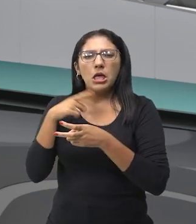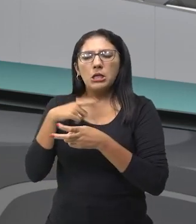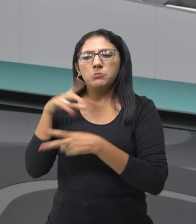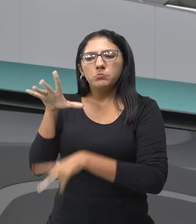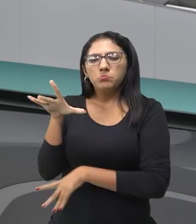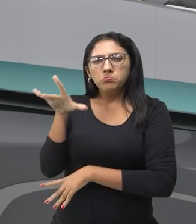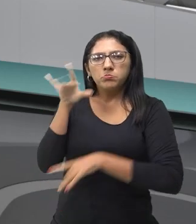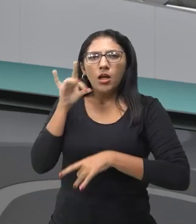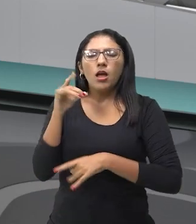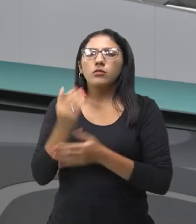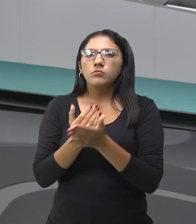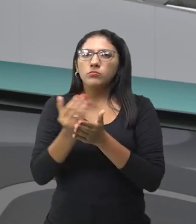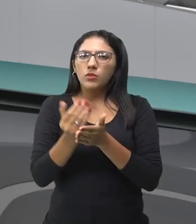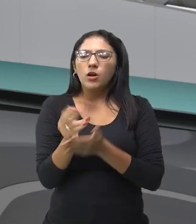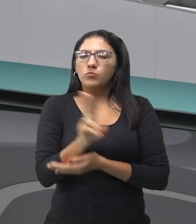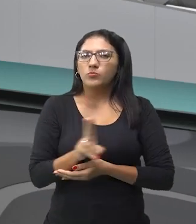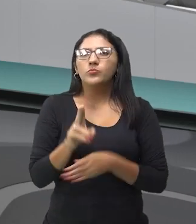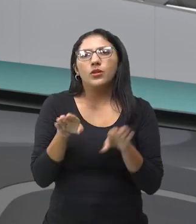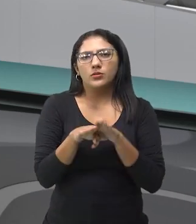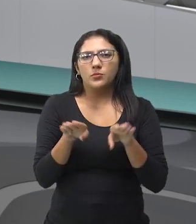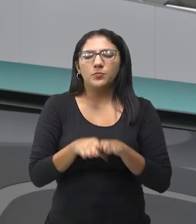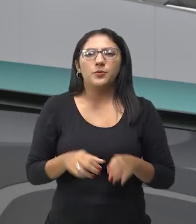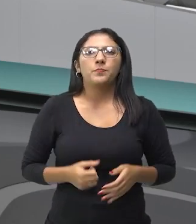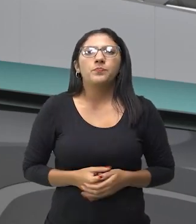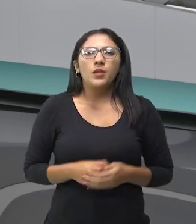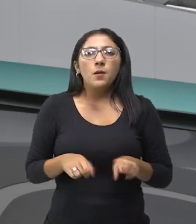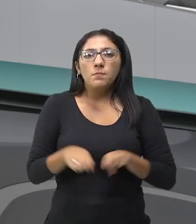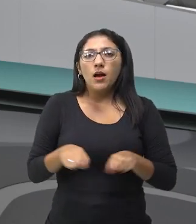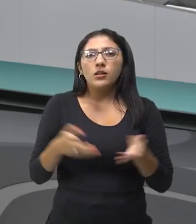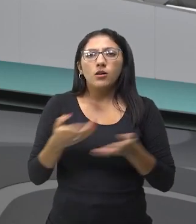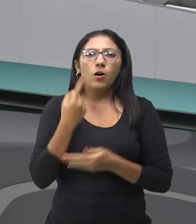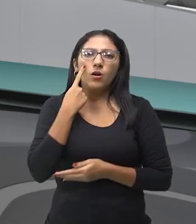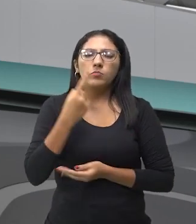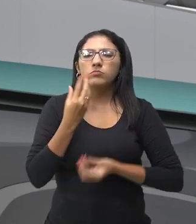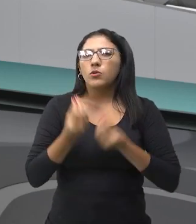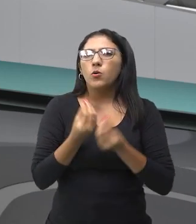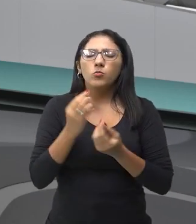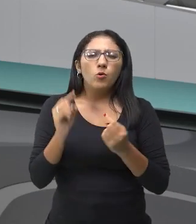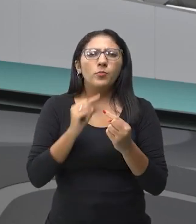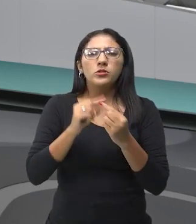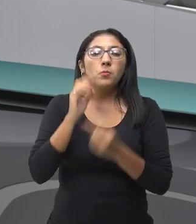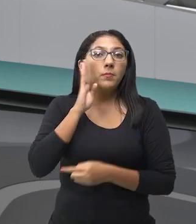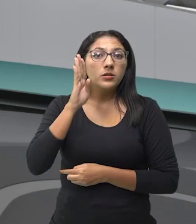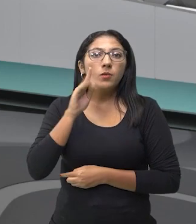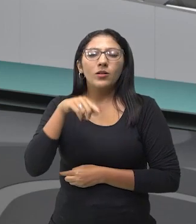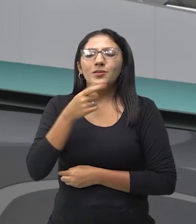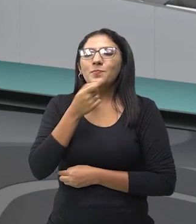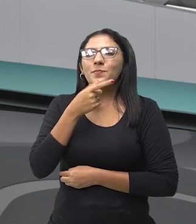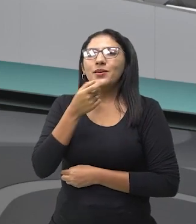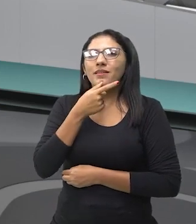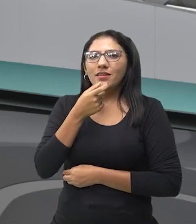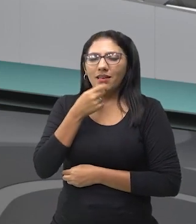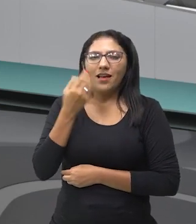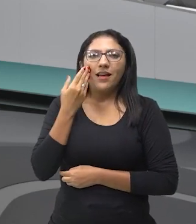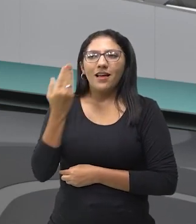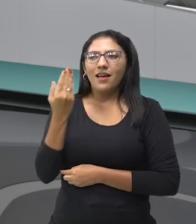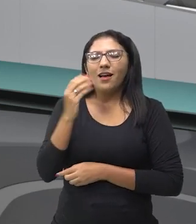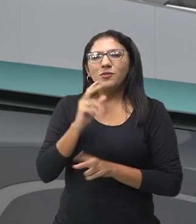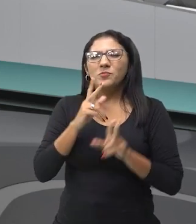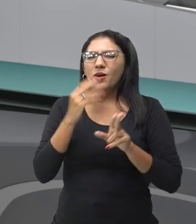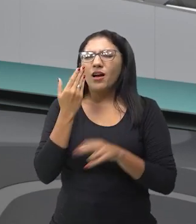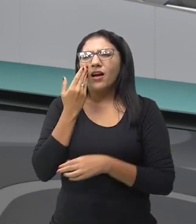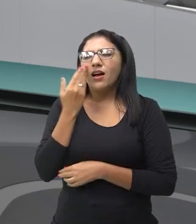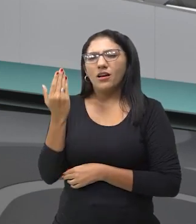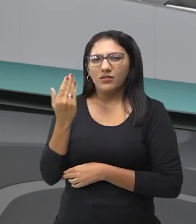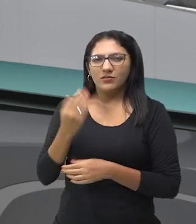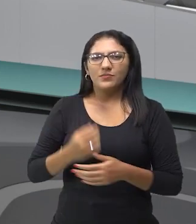rituais sagrados indígenas. Mas vamos falar um pouco sobre a comédia del arte, como vocês estão vendo aqui.